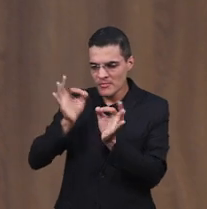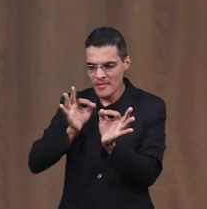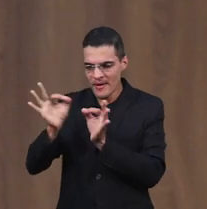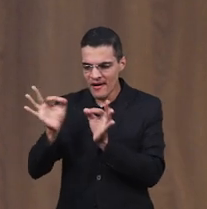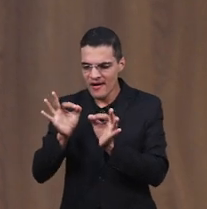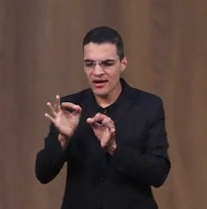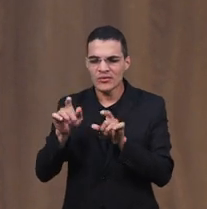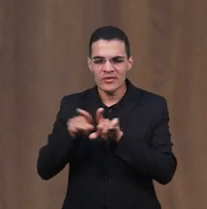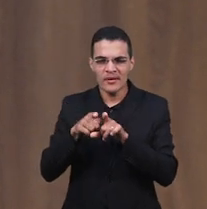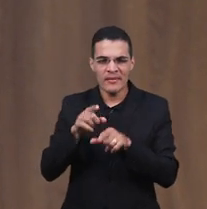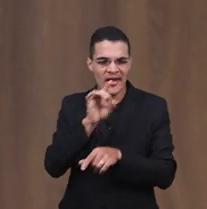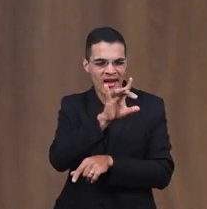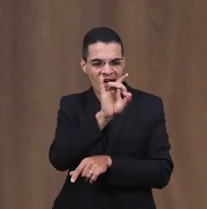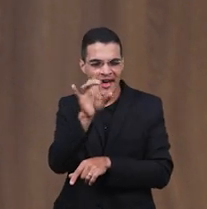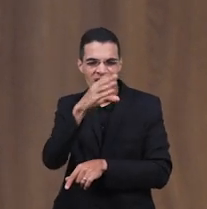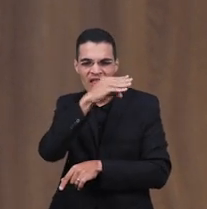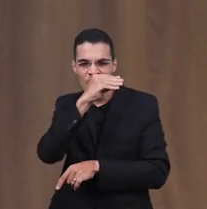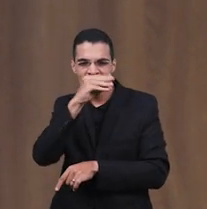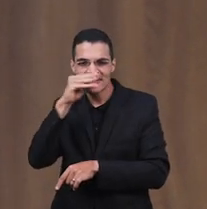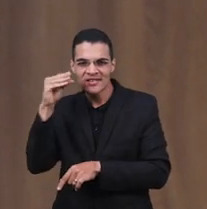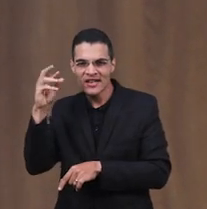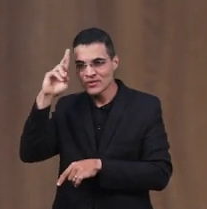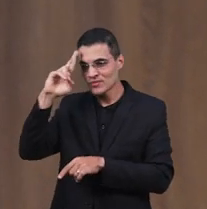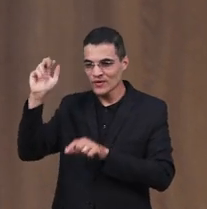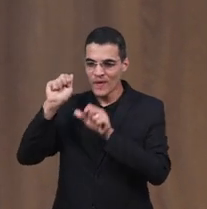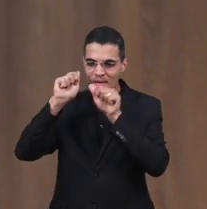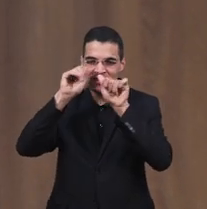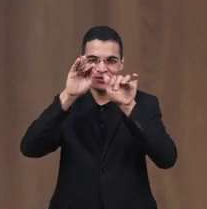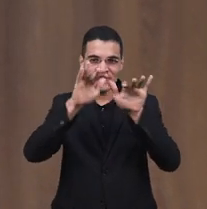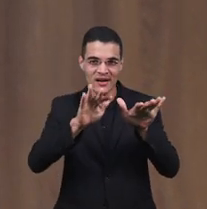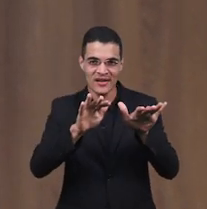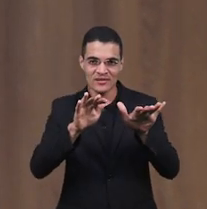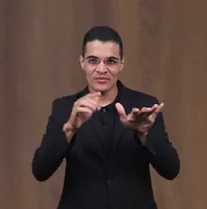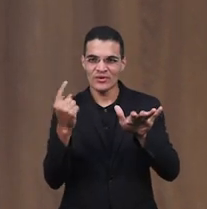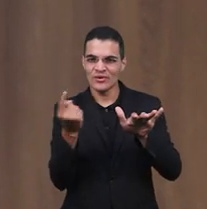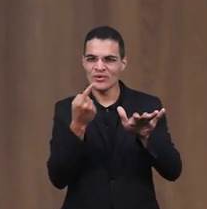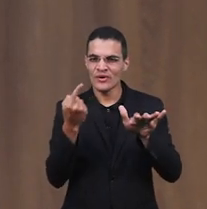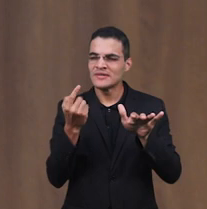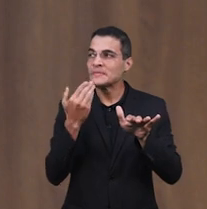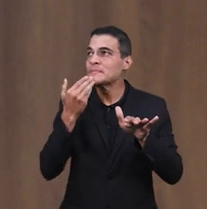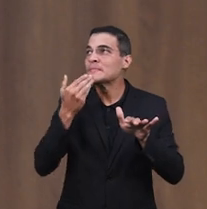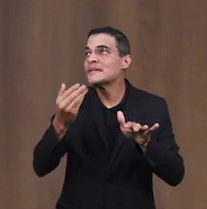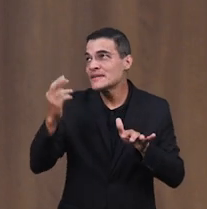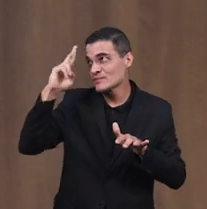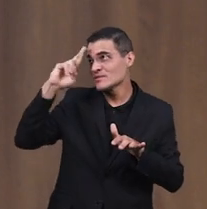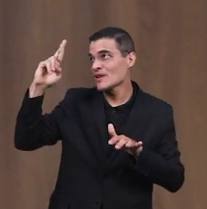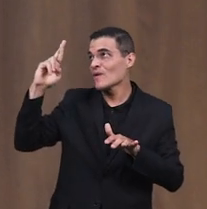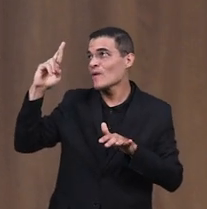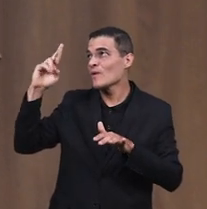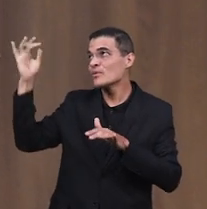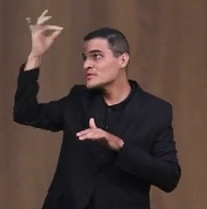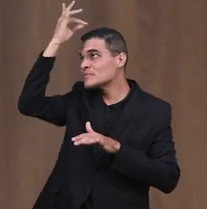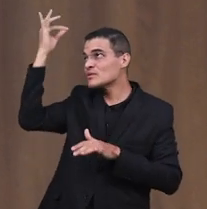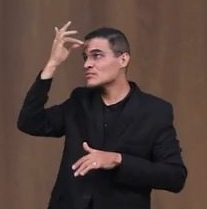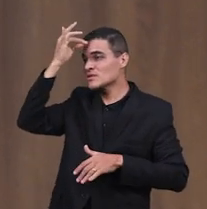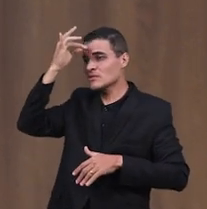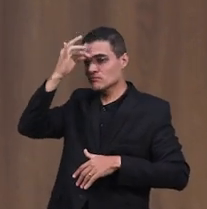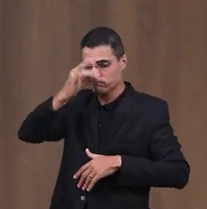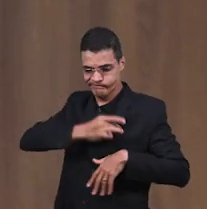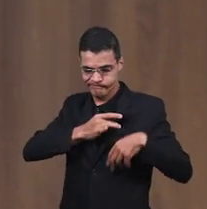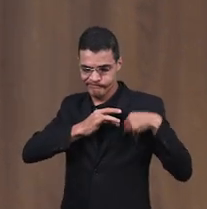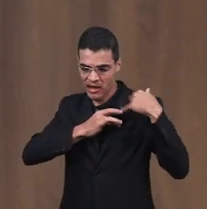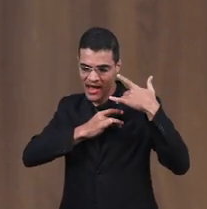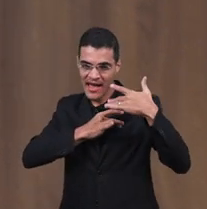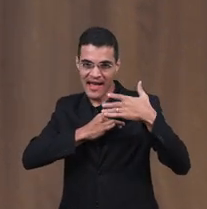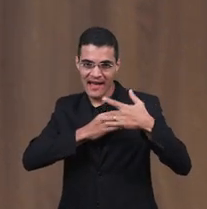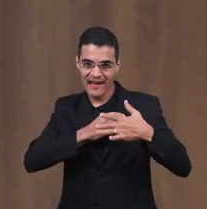Teus adolescentes O Senhor O tem nos abençoado Agora pedimos ao Pai Que o Senhor nos encha Com Teu Espírito Santo Que possamos ser Uma